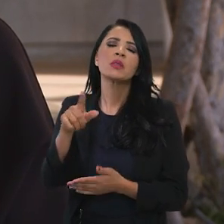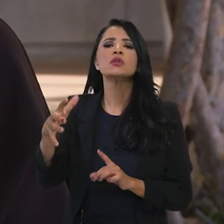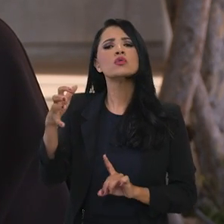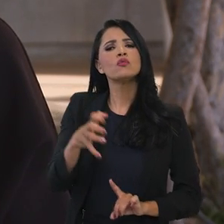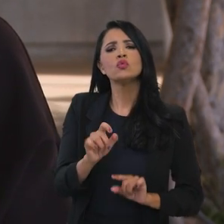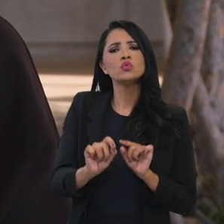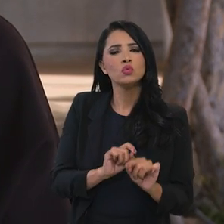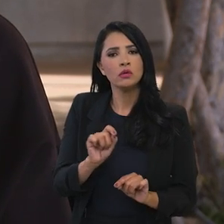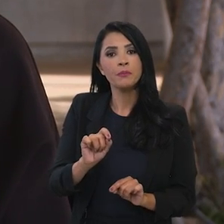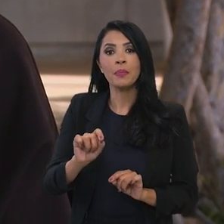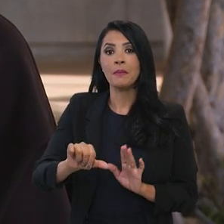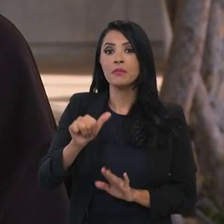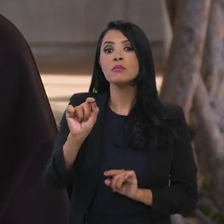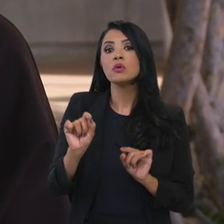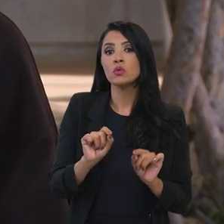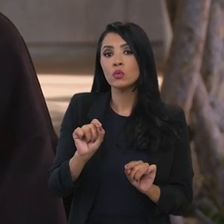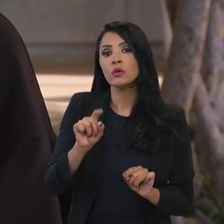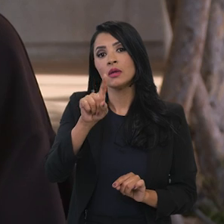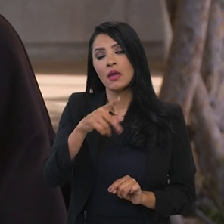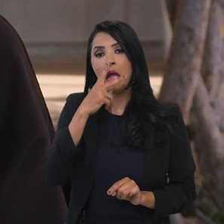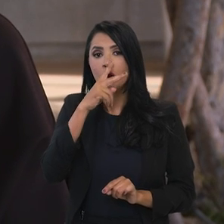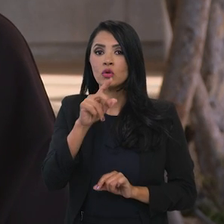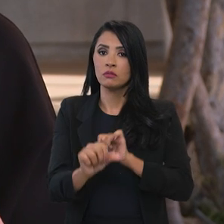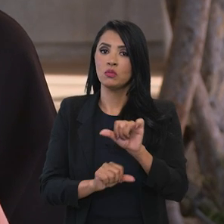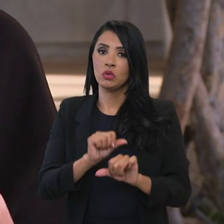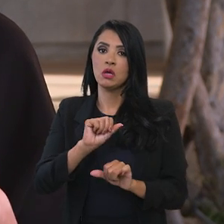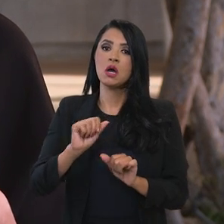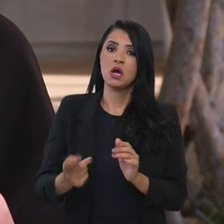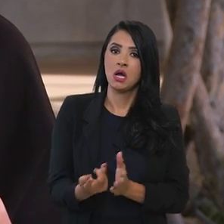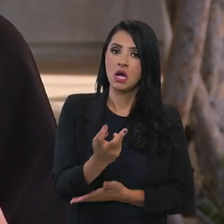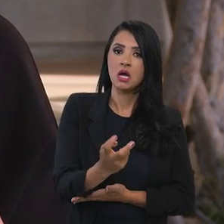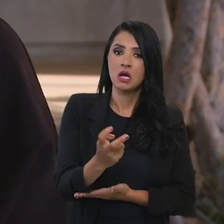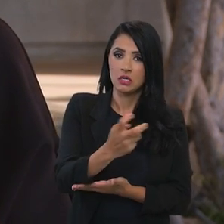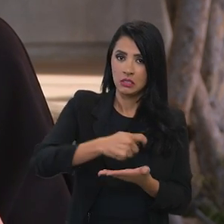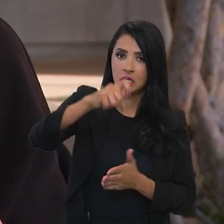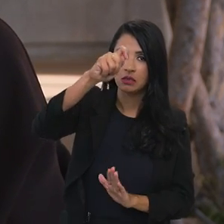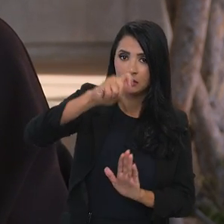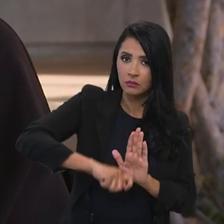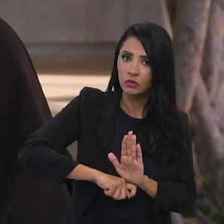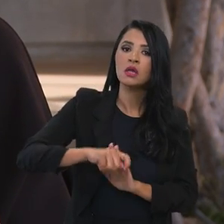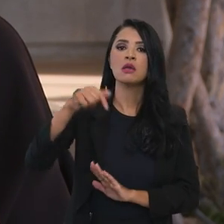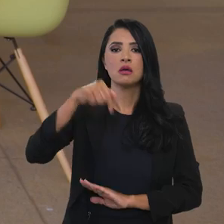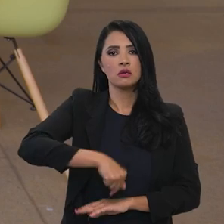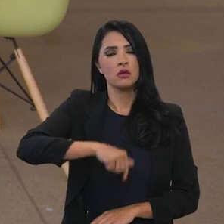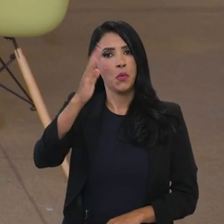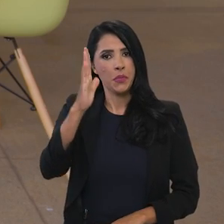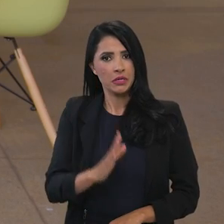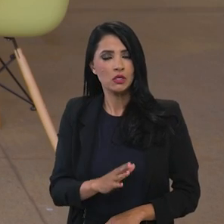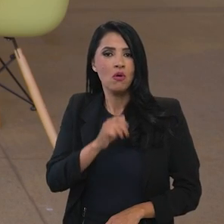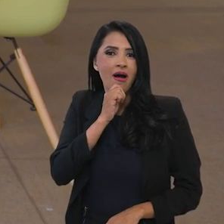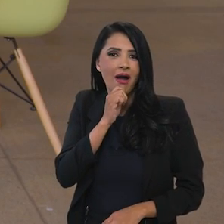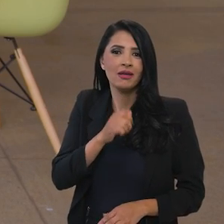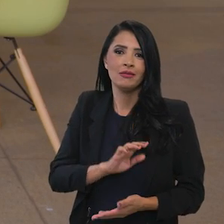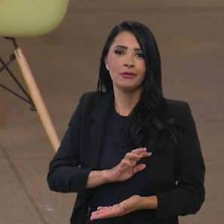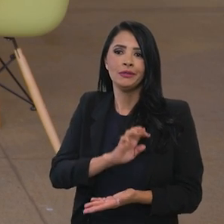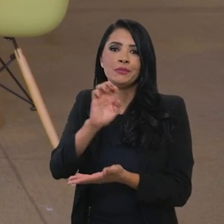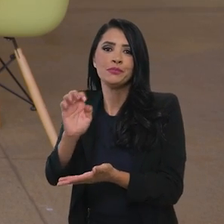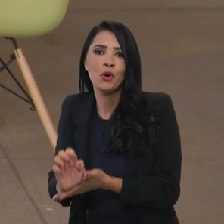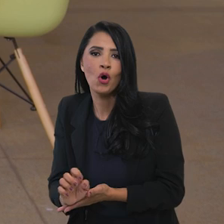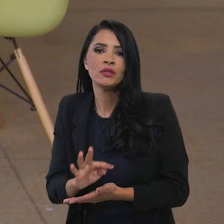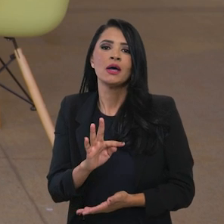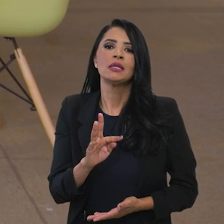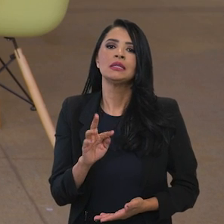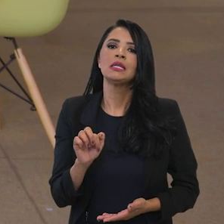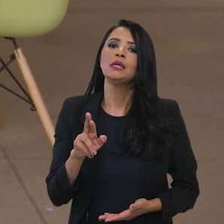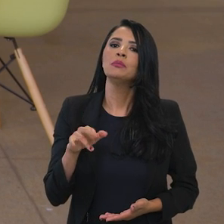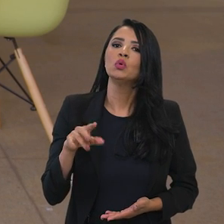país que ainda exporta tributos. Por que isso? Porque em função da cumulatividade do nosso modelo tributário ainda há